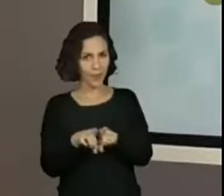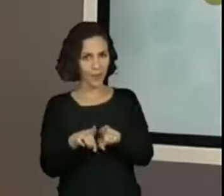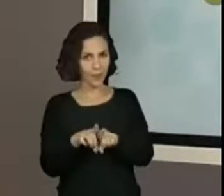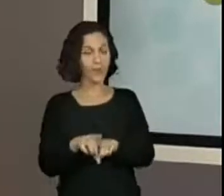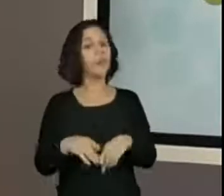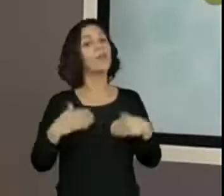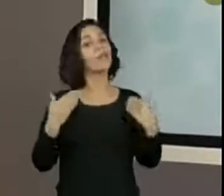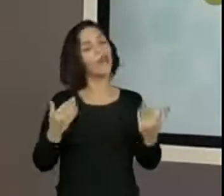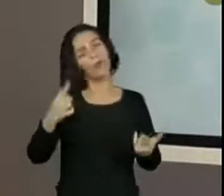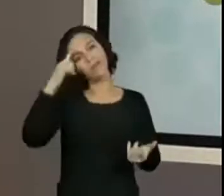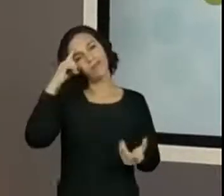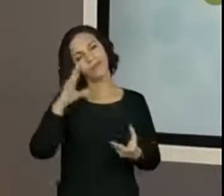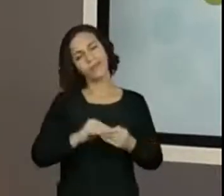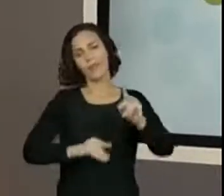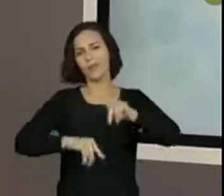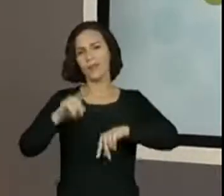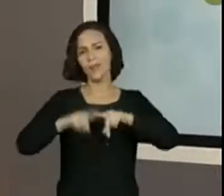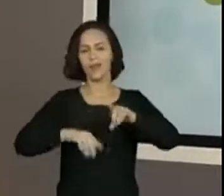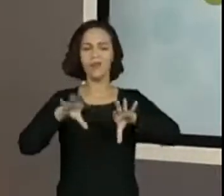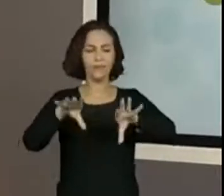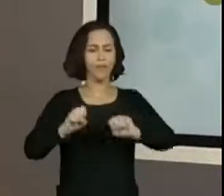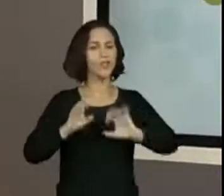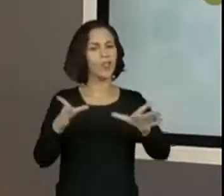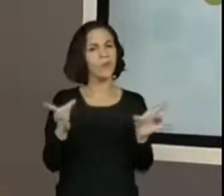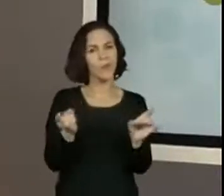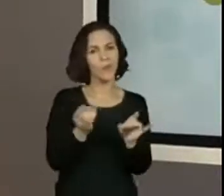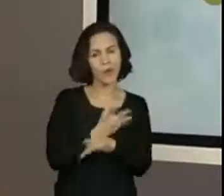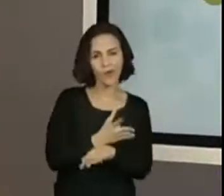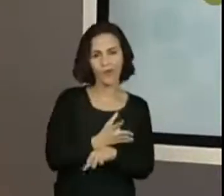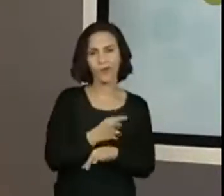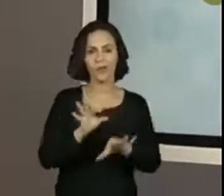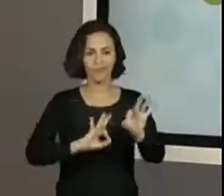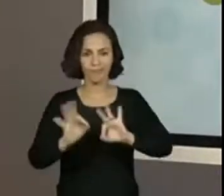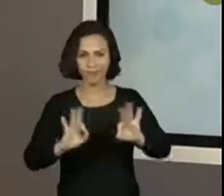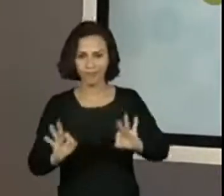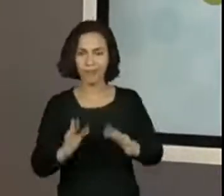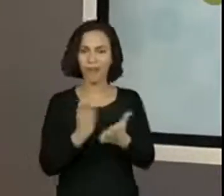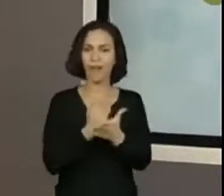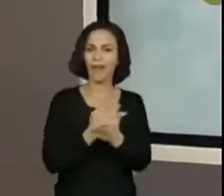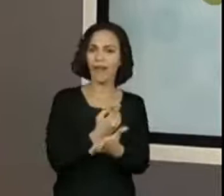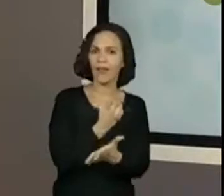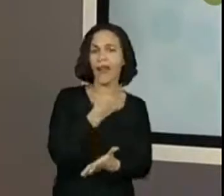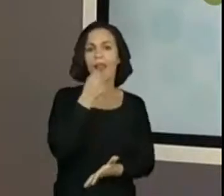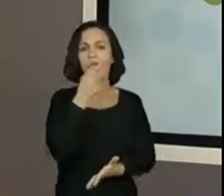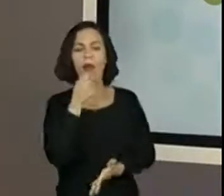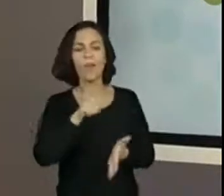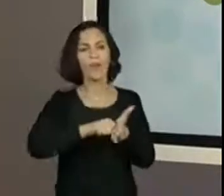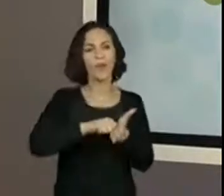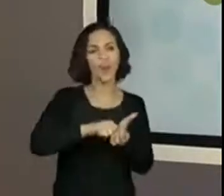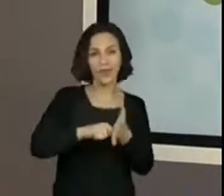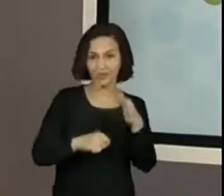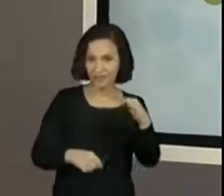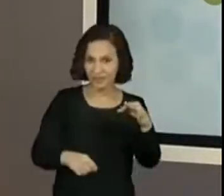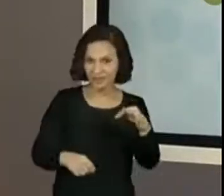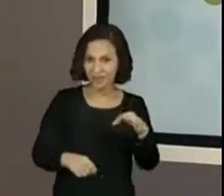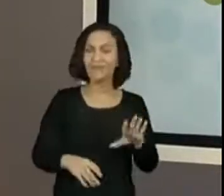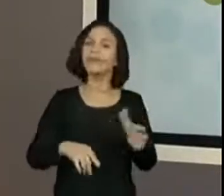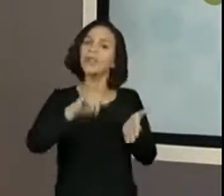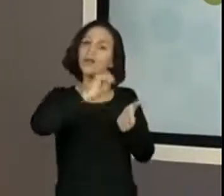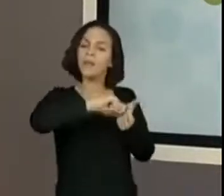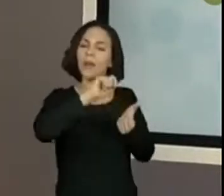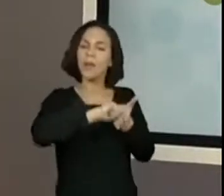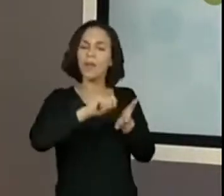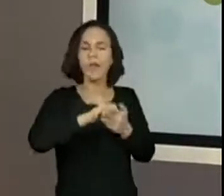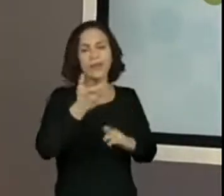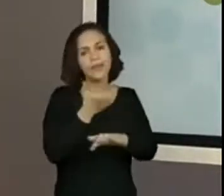Então, já devem estar com o seu material todinho preparado e separado aí. O caderno, o lápis, a borracha. Então, escrevam o nome da